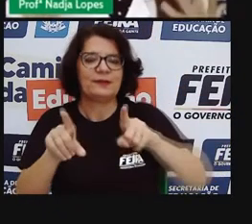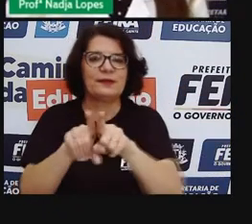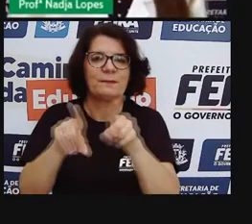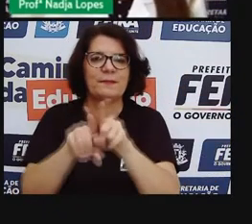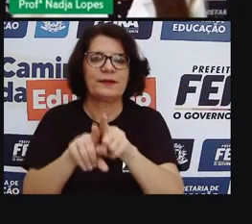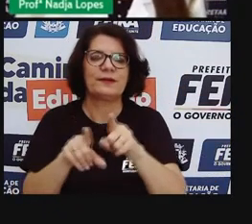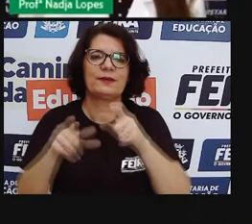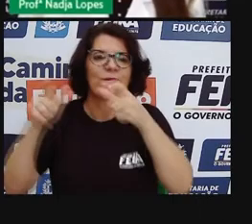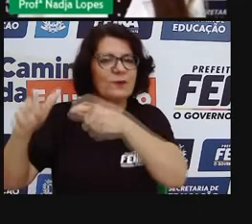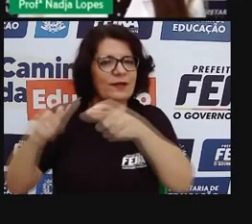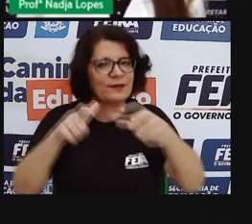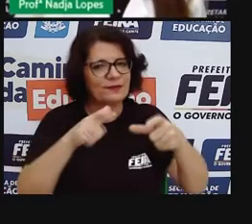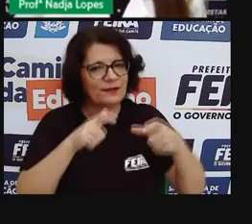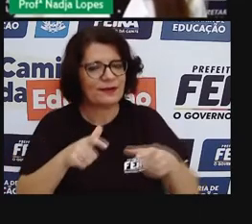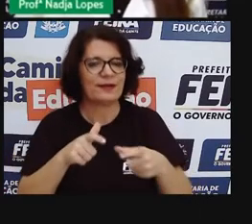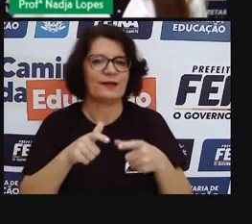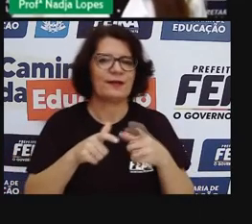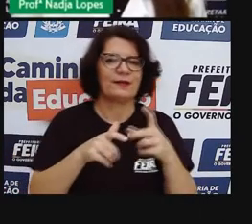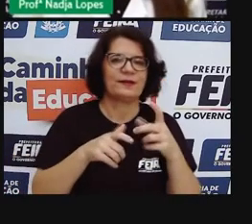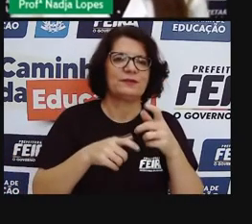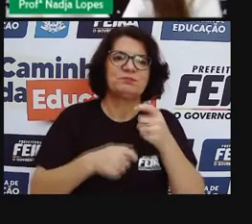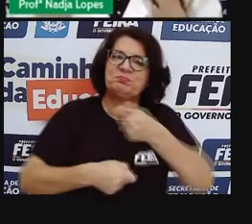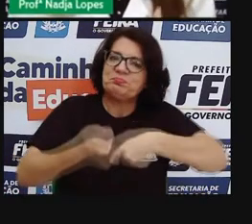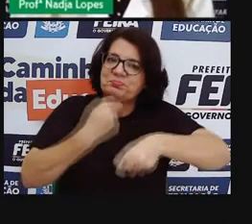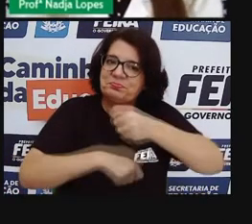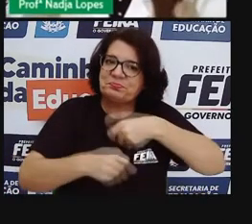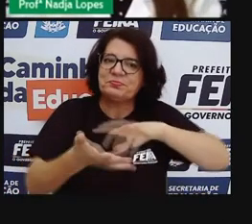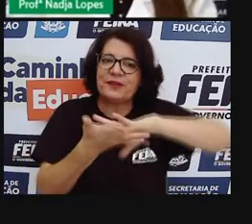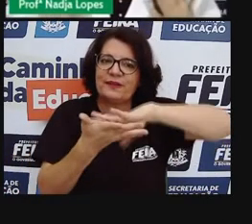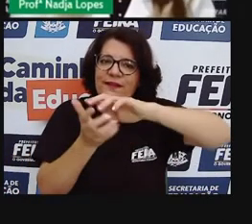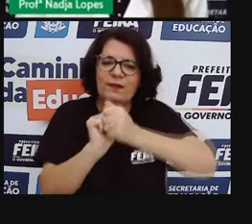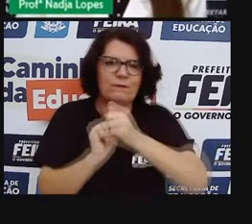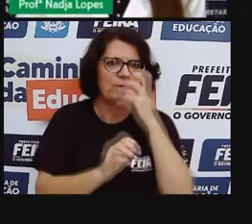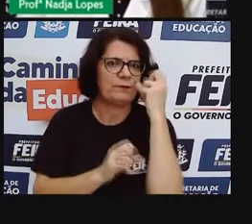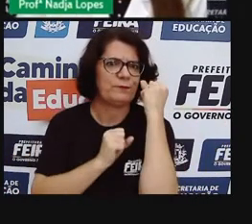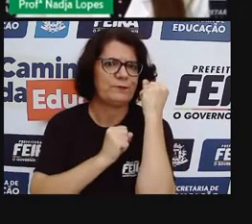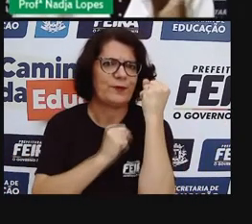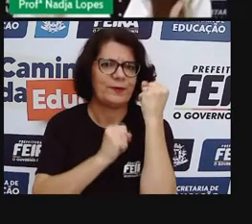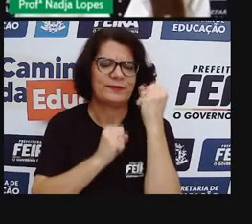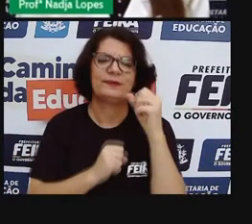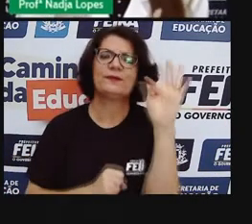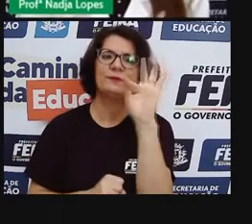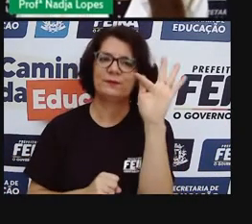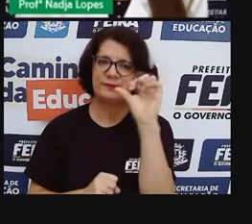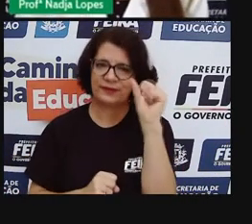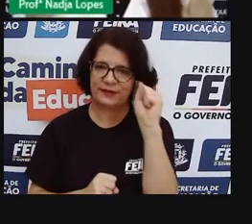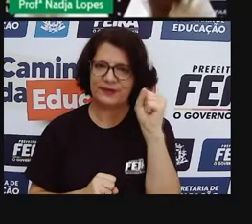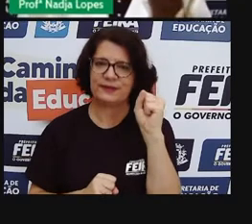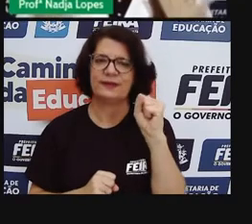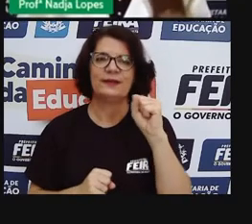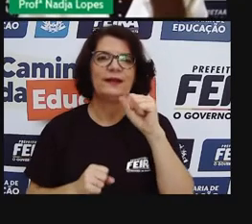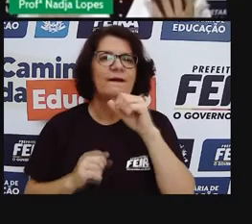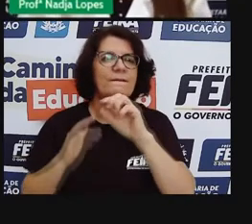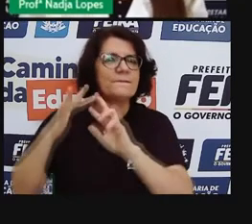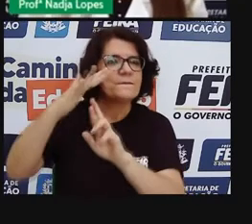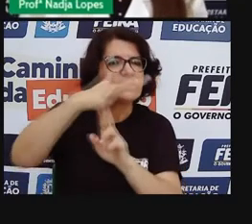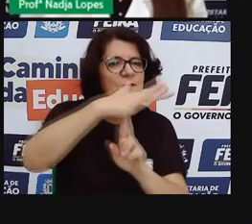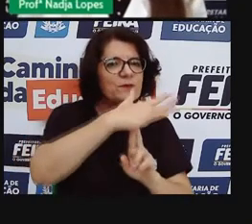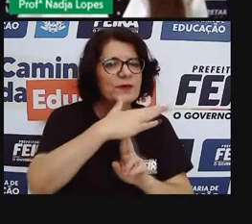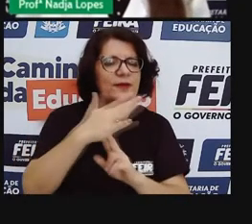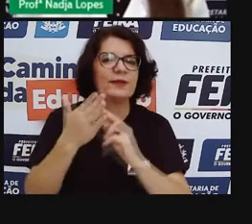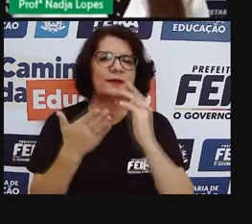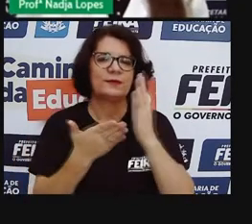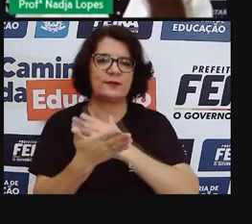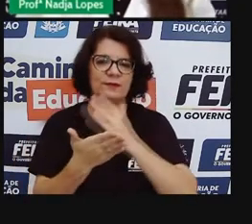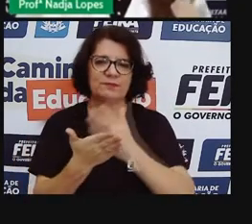o artesanato é muito forte. Então, a feira faz parte dessa história. As feiras livres fazem parte da história